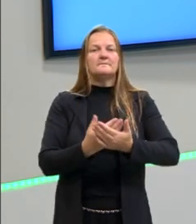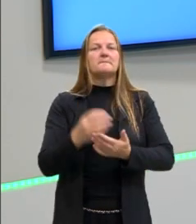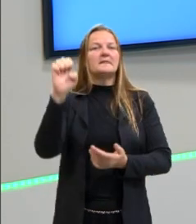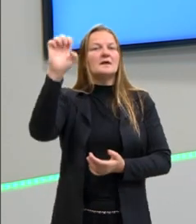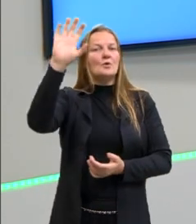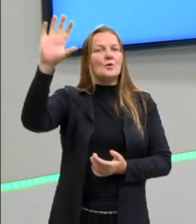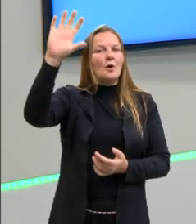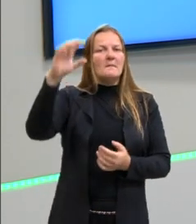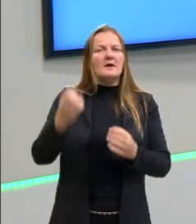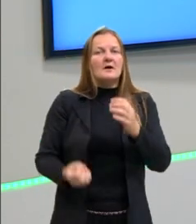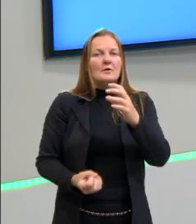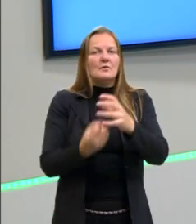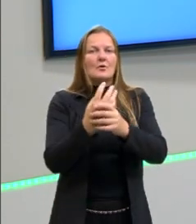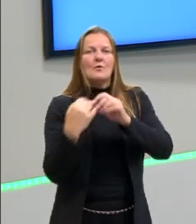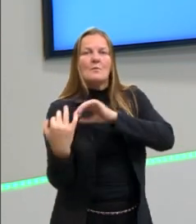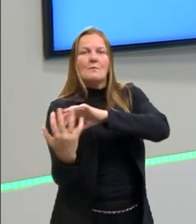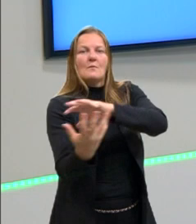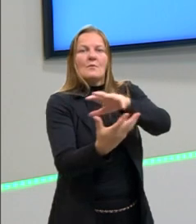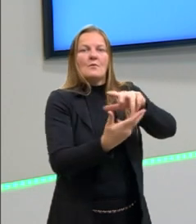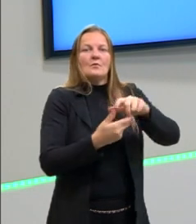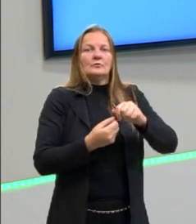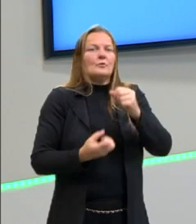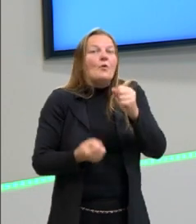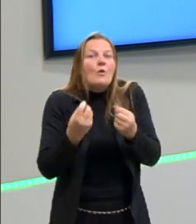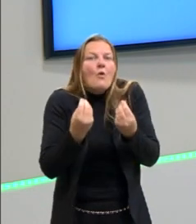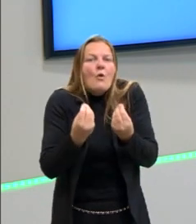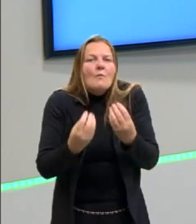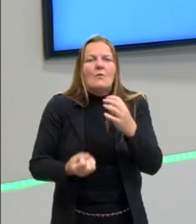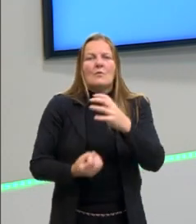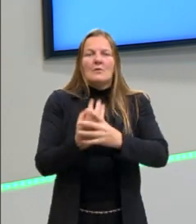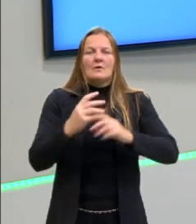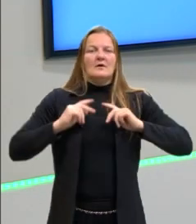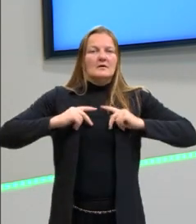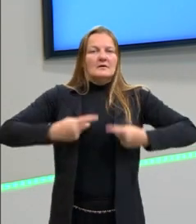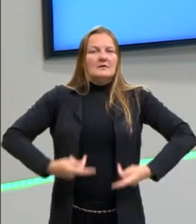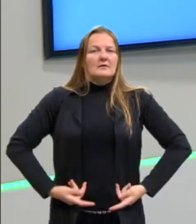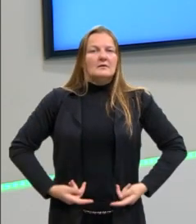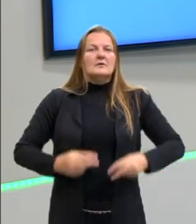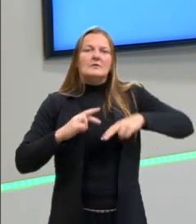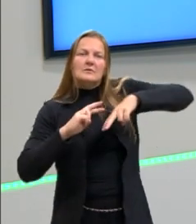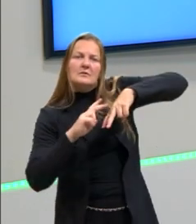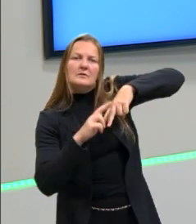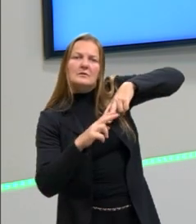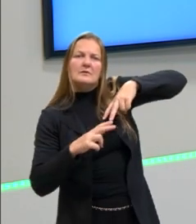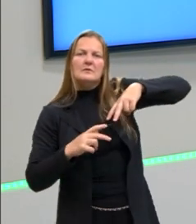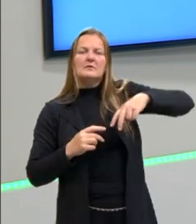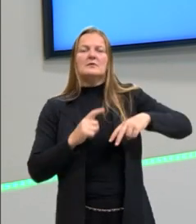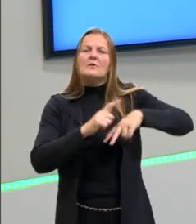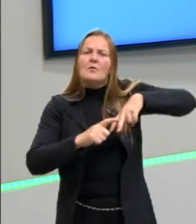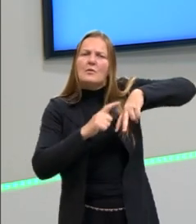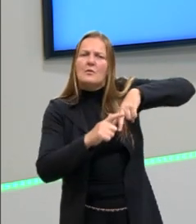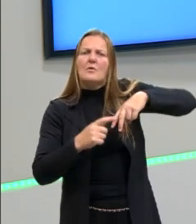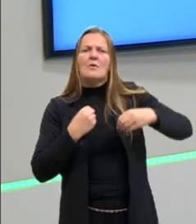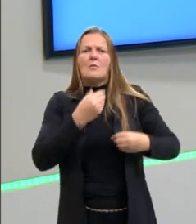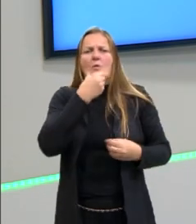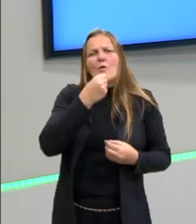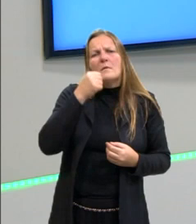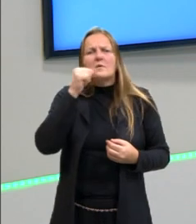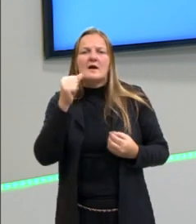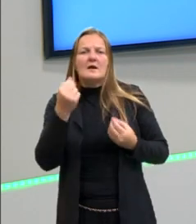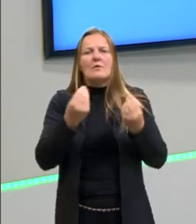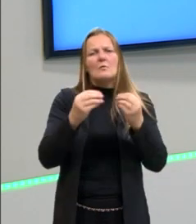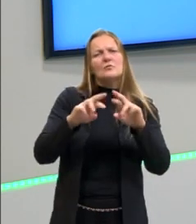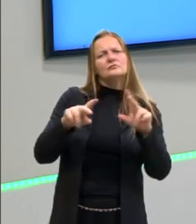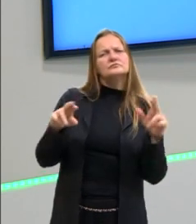surgimento do mundo, o surgimento da humanidade, questões de gênero, homens e mulheres, quais suas diferenças,